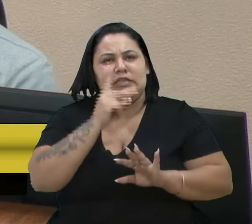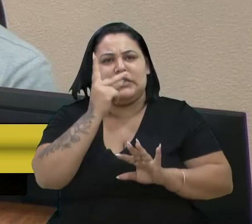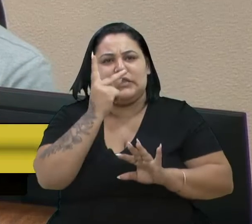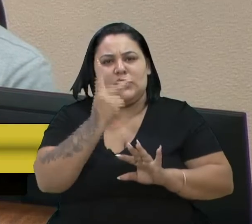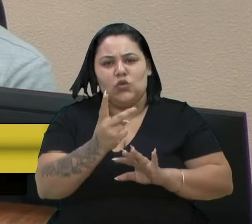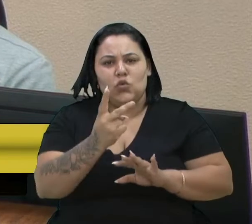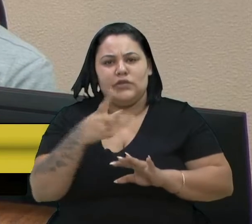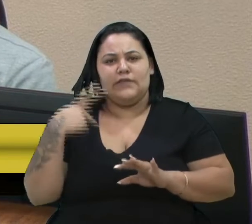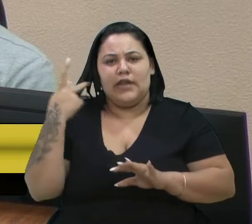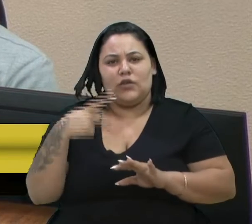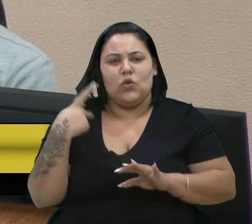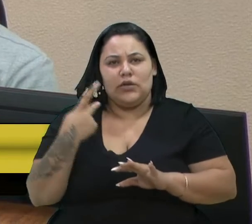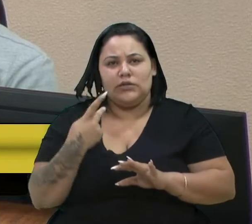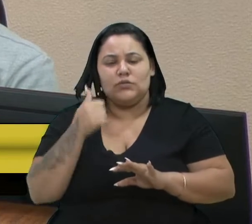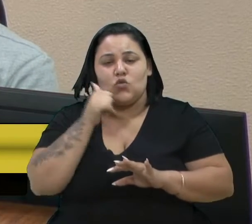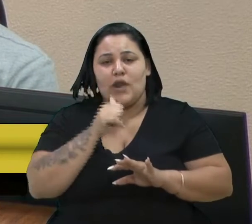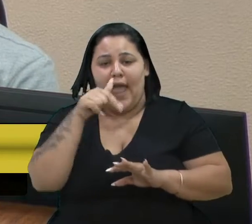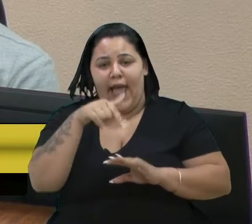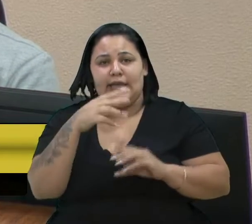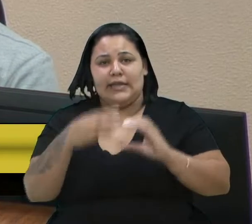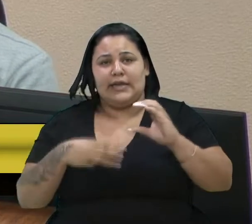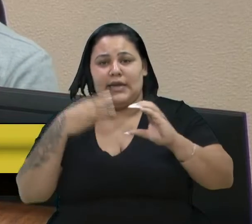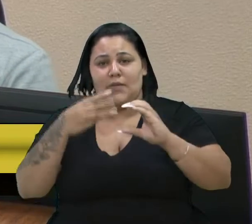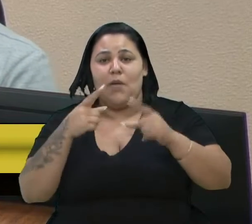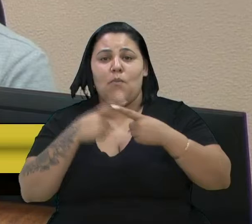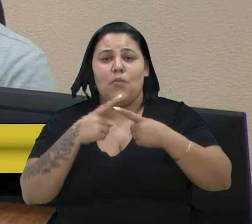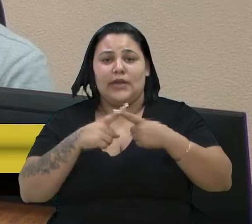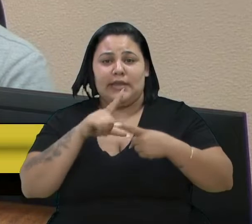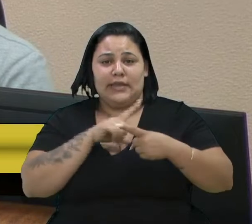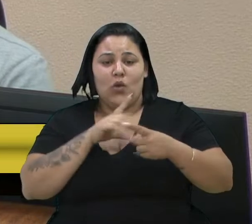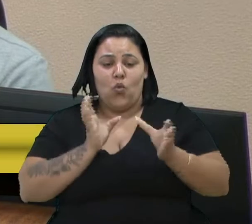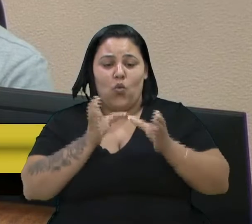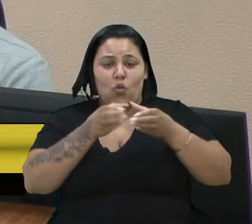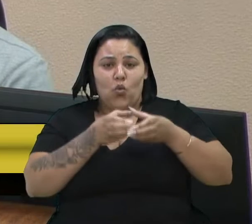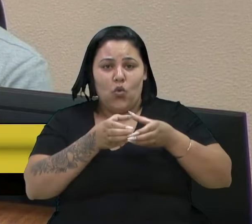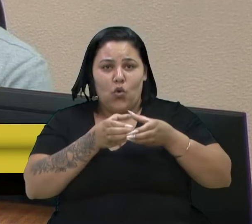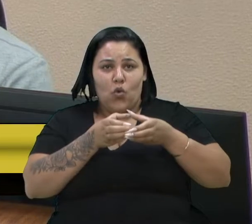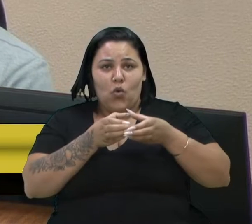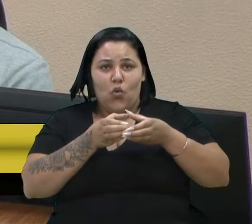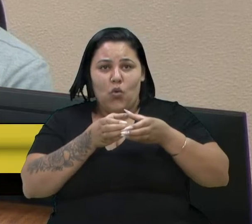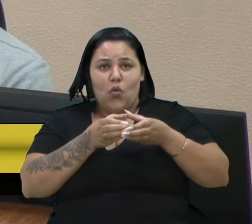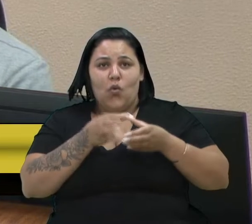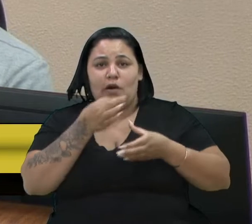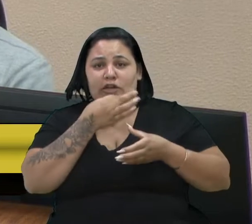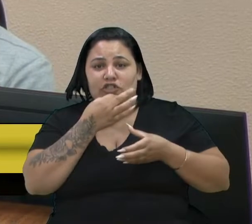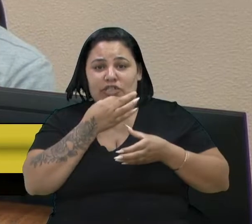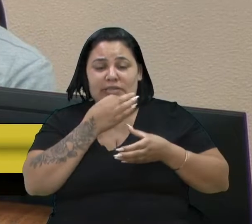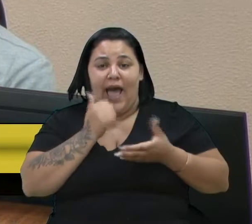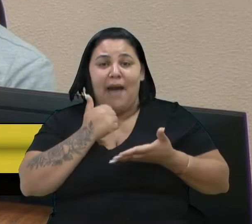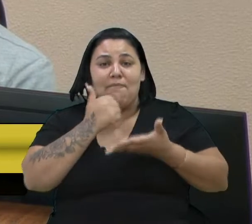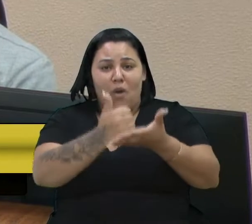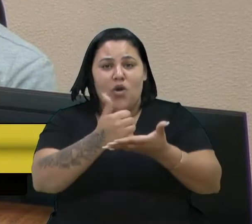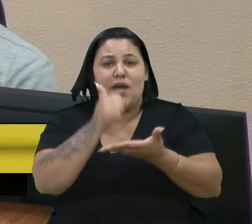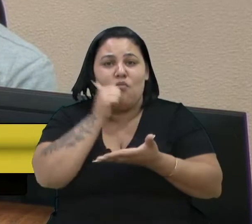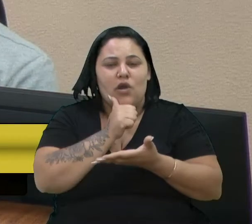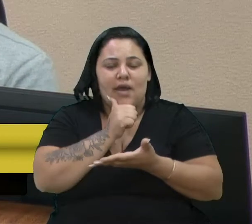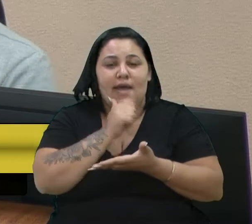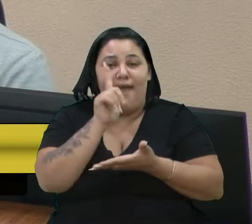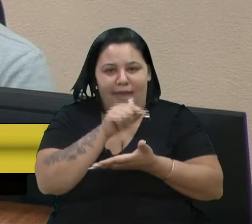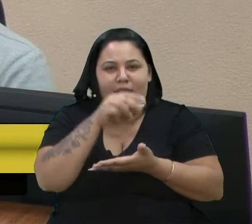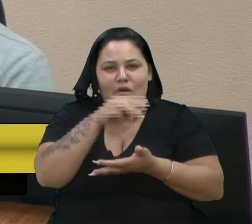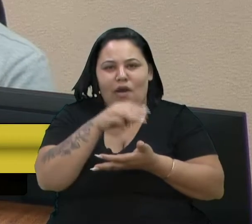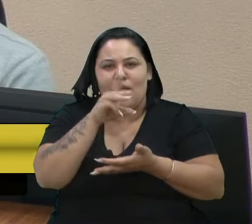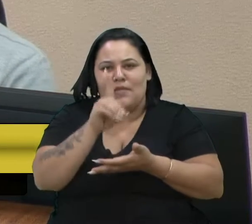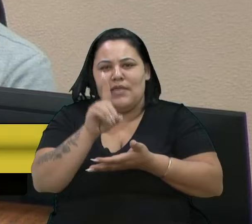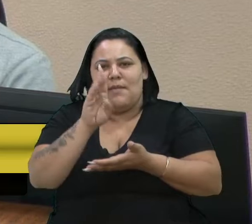presença da Câmara. Porque se tem um partido em Caxias que sempre apoiou as mulheres na política, chama-se MDB. Desde 89 nós temos